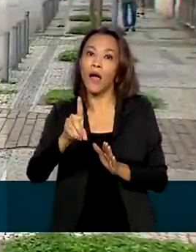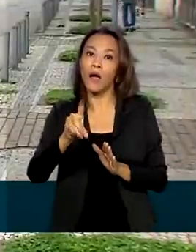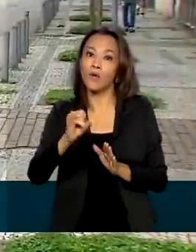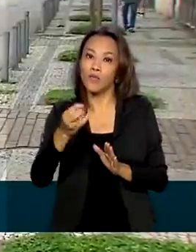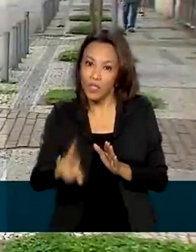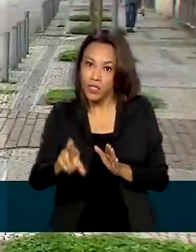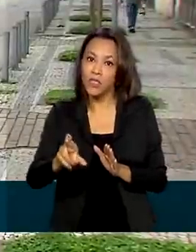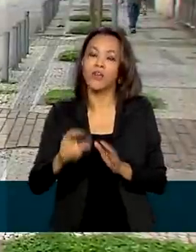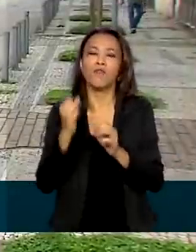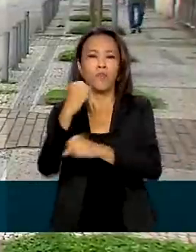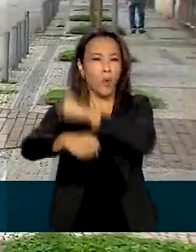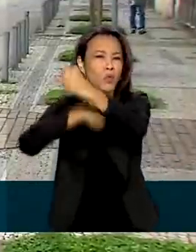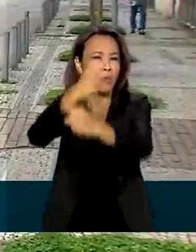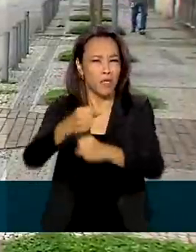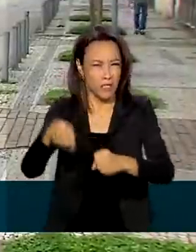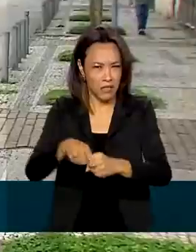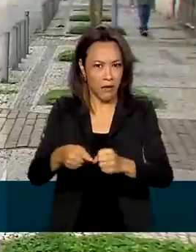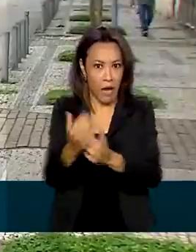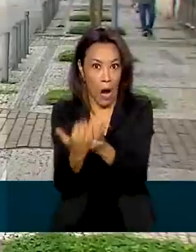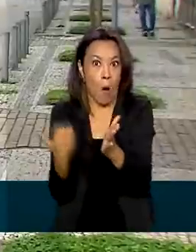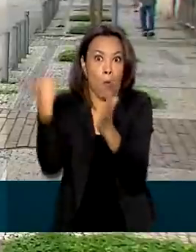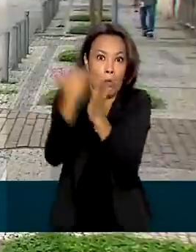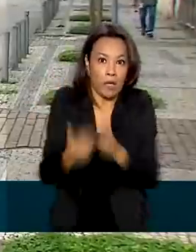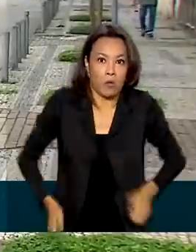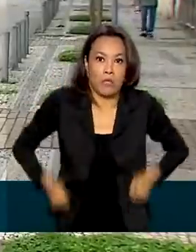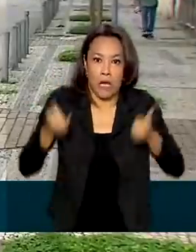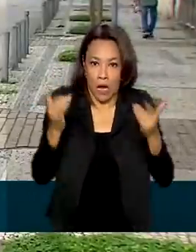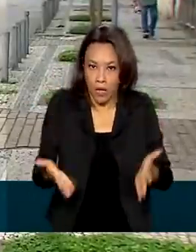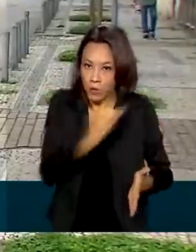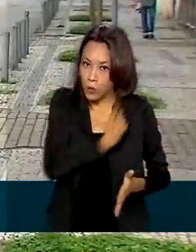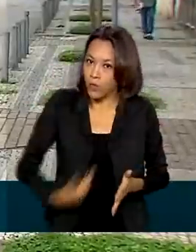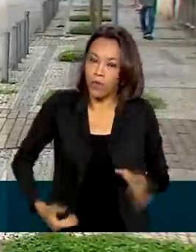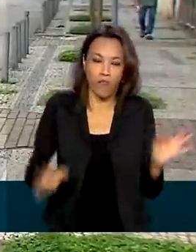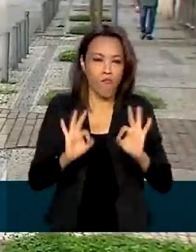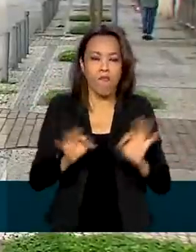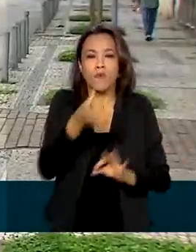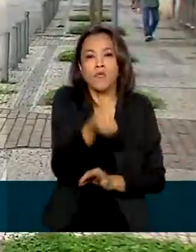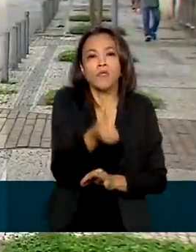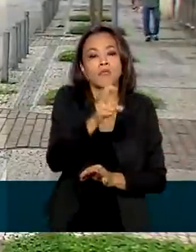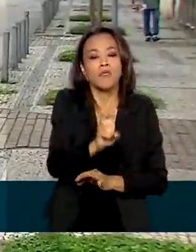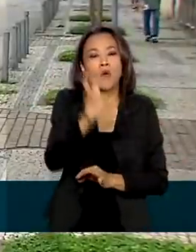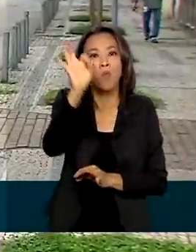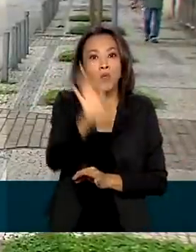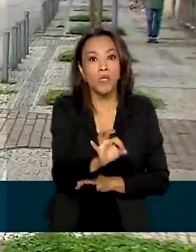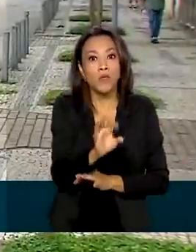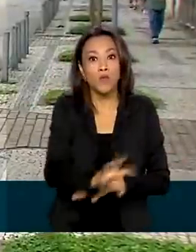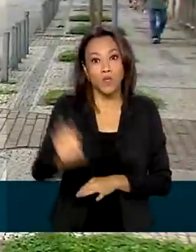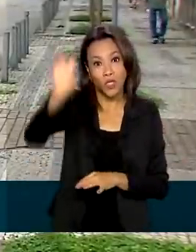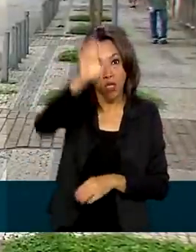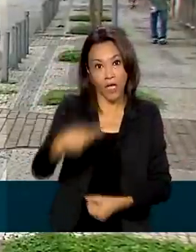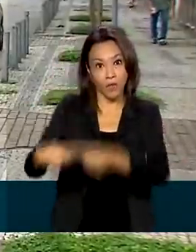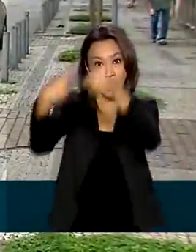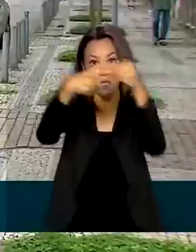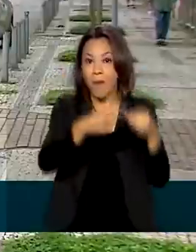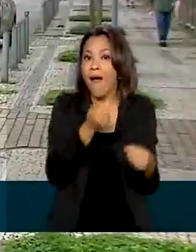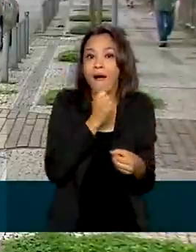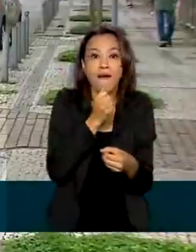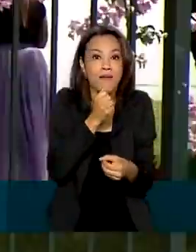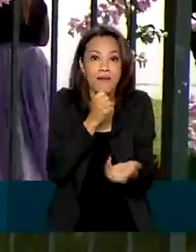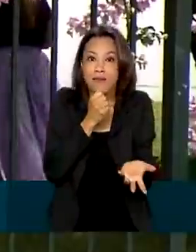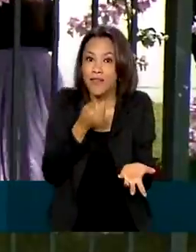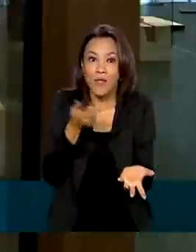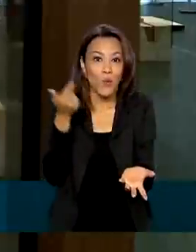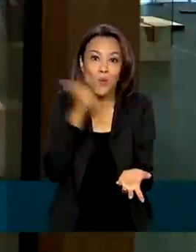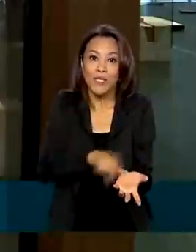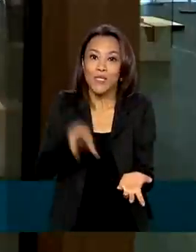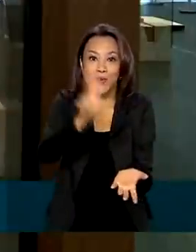Isso não vai aumentar os gastos públicos, já que 65% dos estados e municípios ainda não começaram a liquidar os recursos recebidos